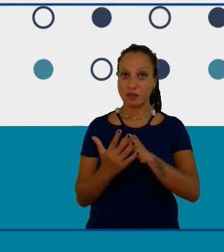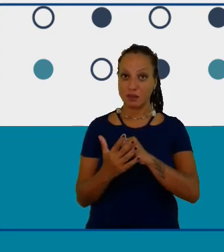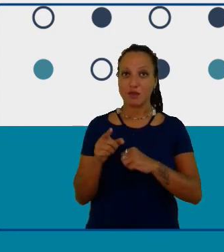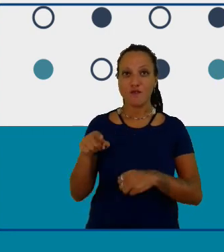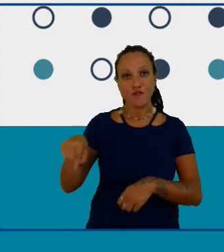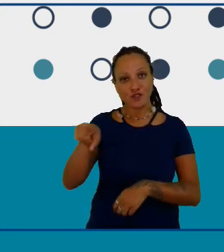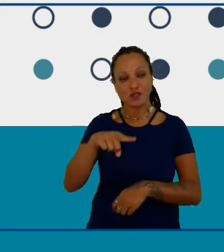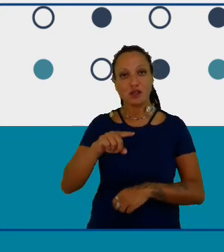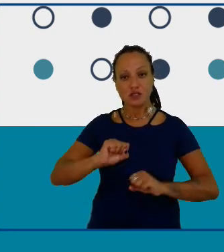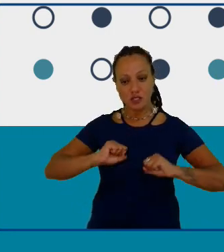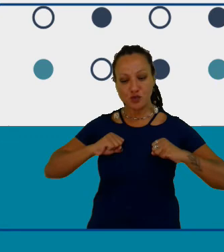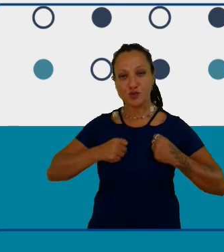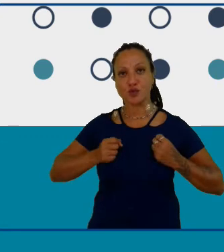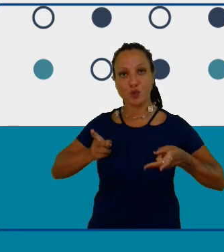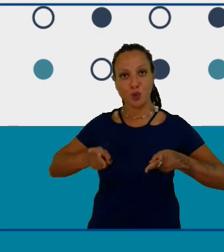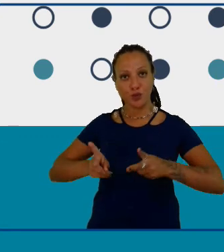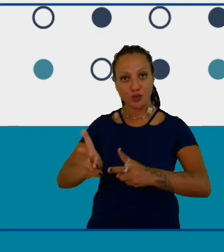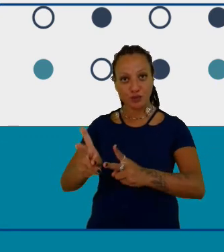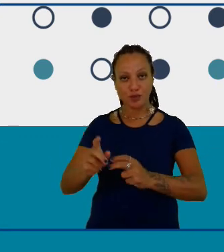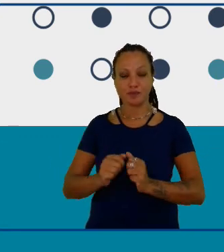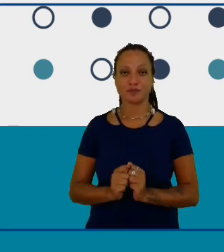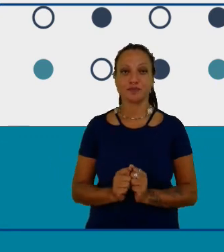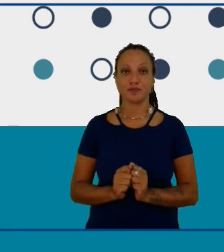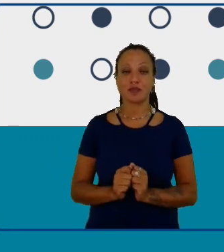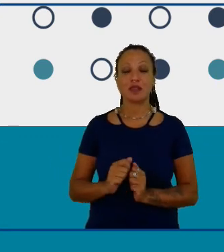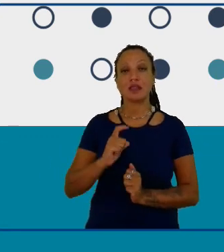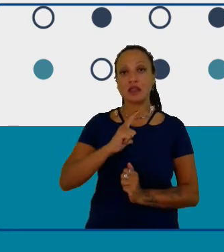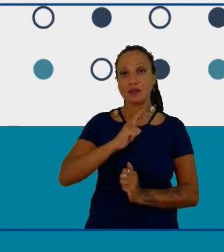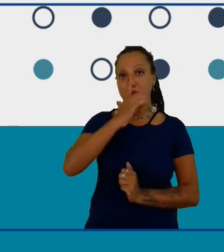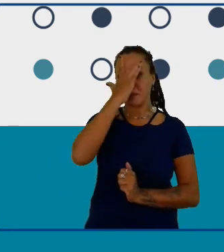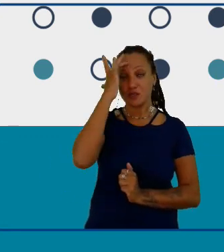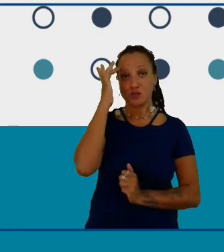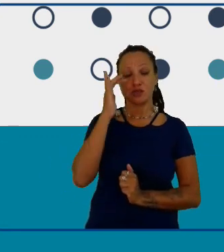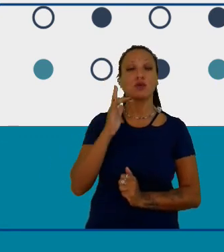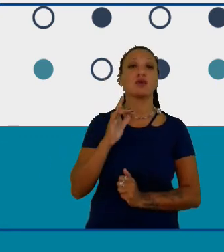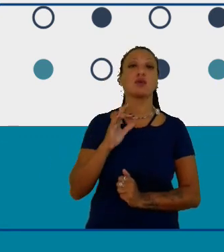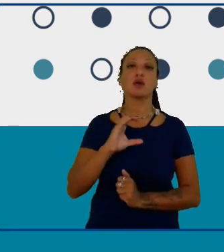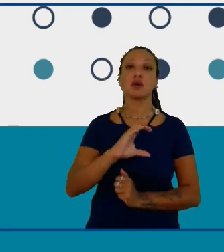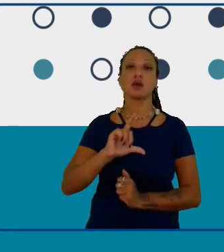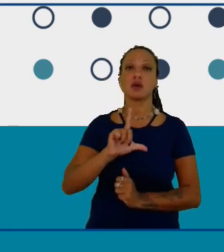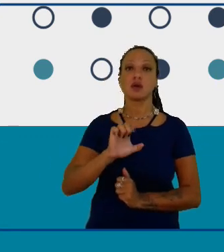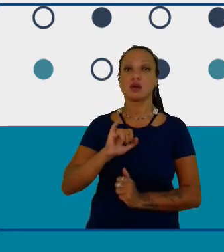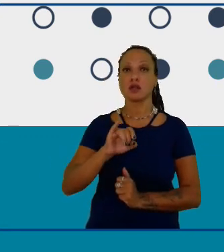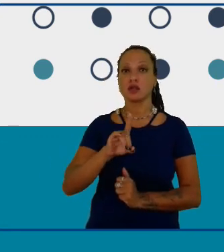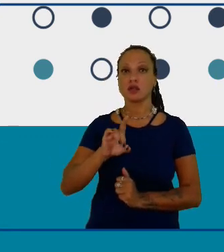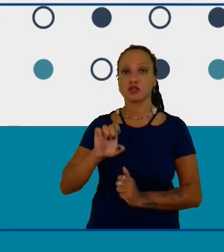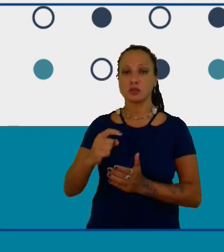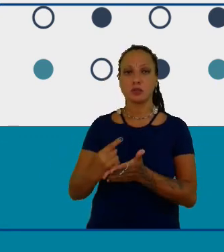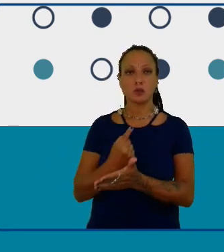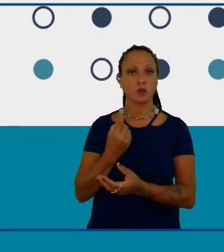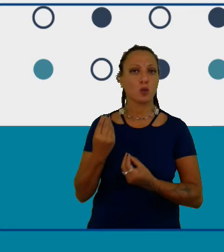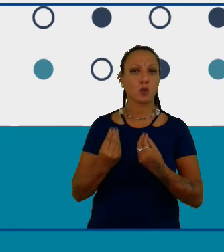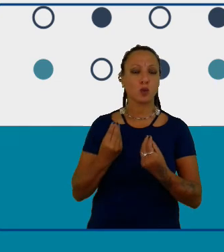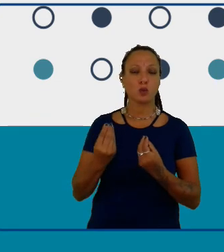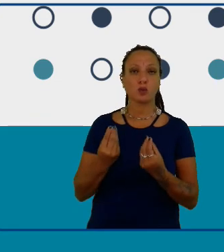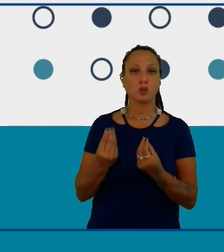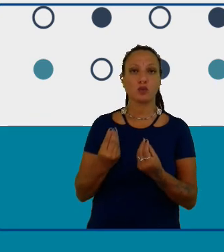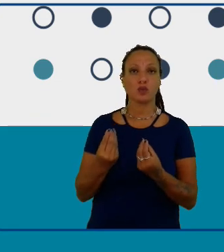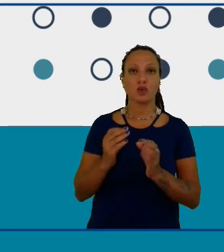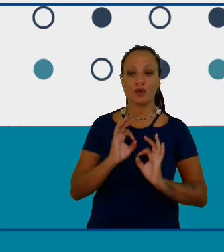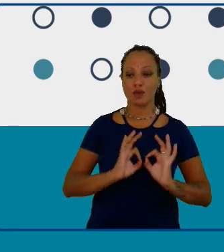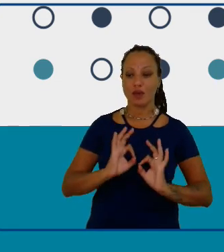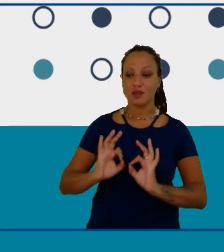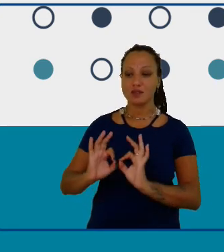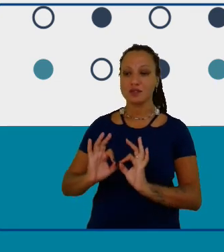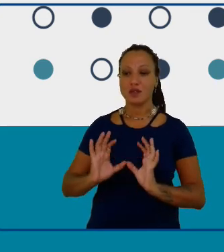continuidade e aqui no chat nós temos a pergunta da Cleide Risato perguntando como fazer para organizar clubes